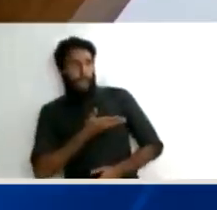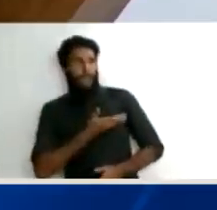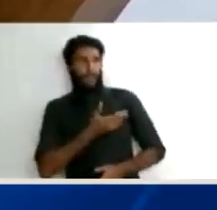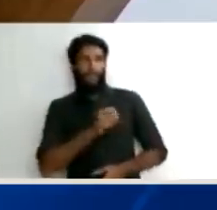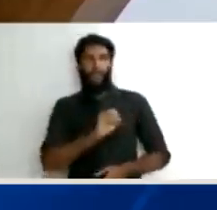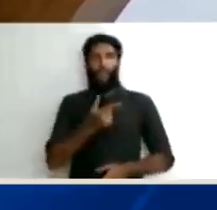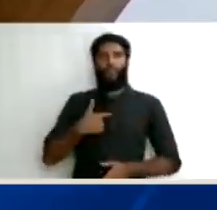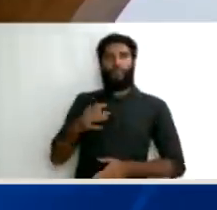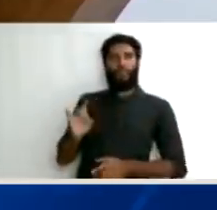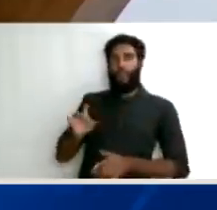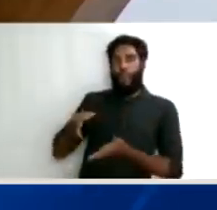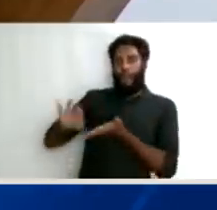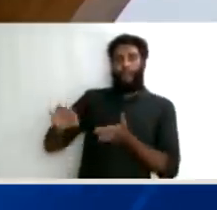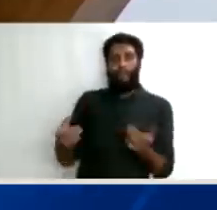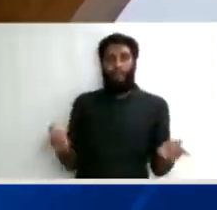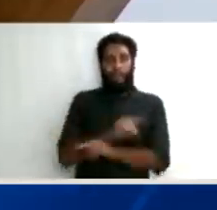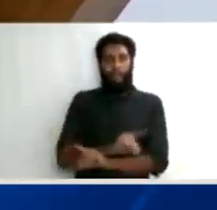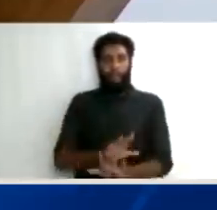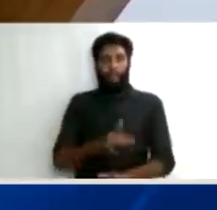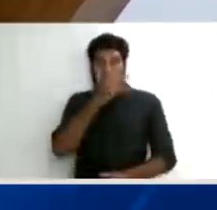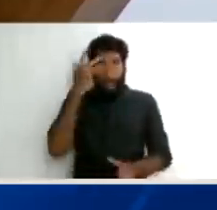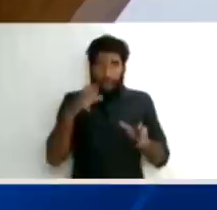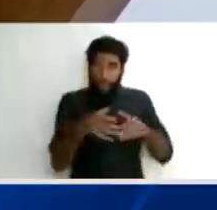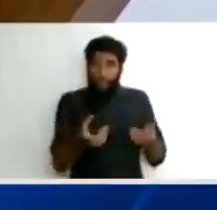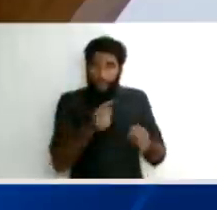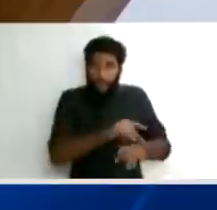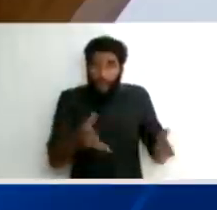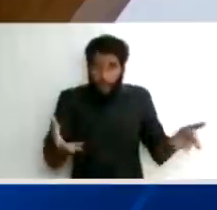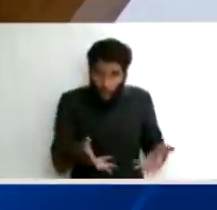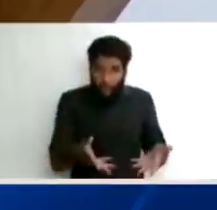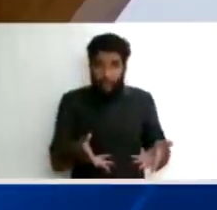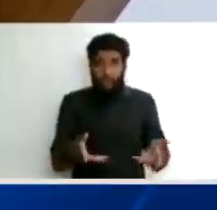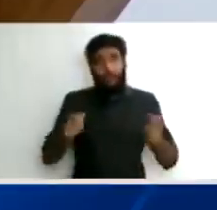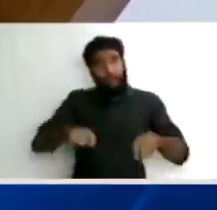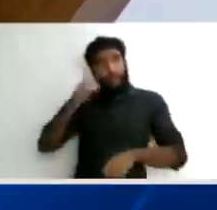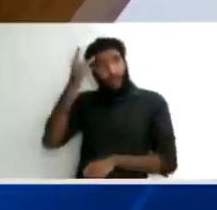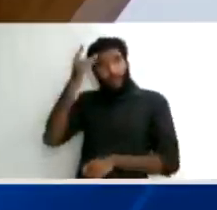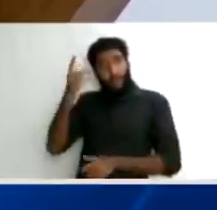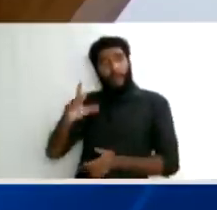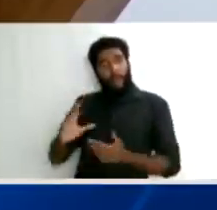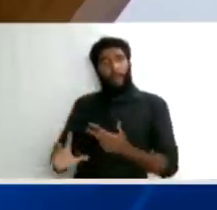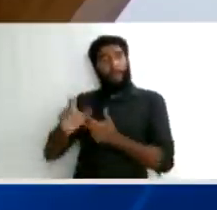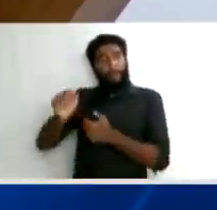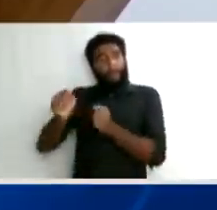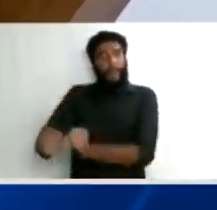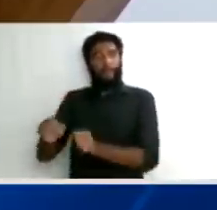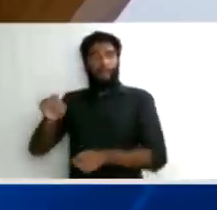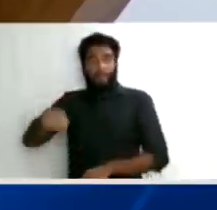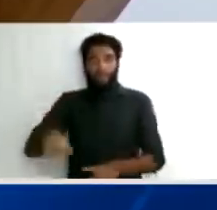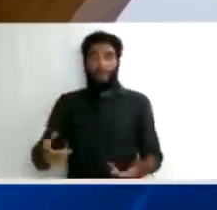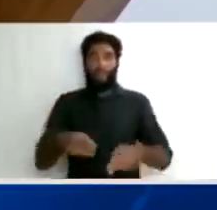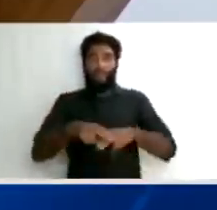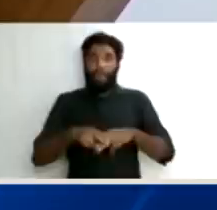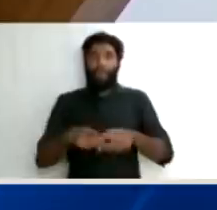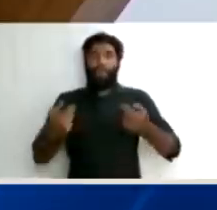um século pelo menos, de repente são alteradas. São diversas decisões da excelsa